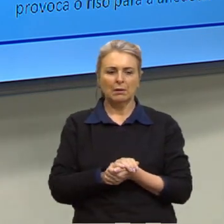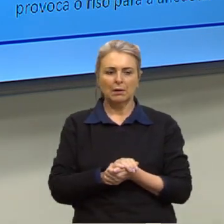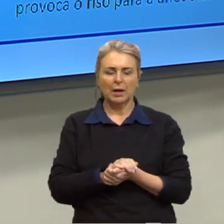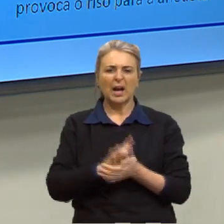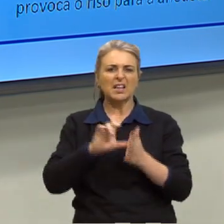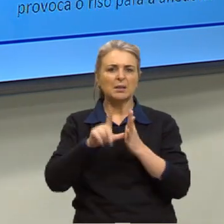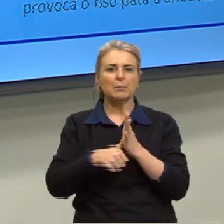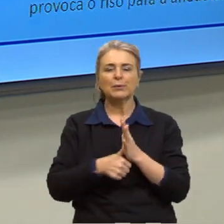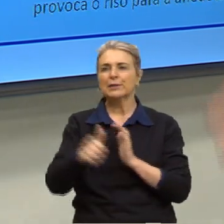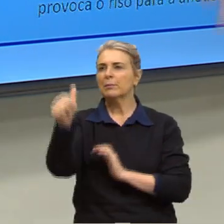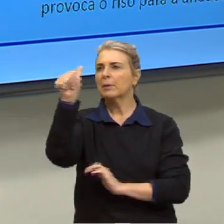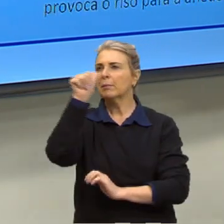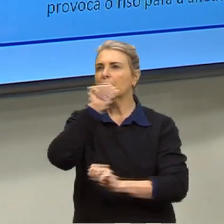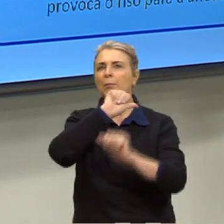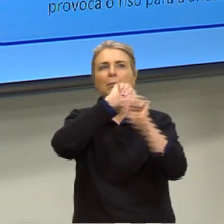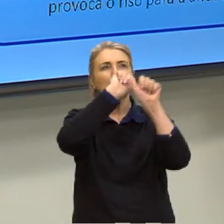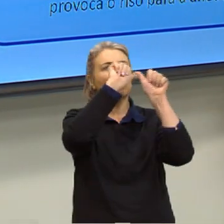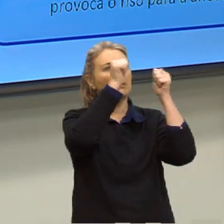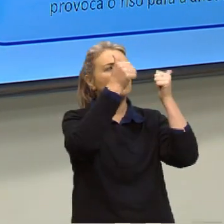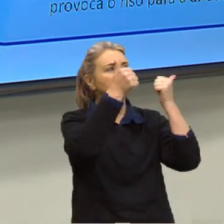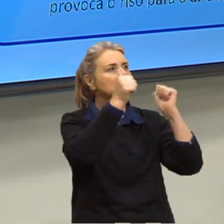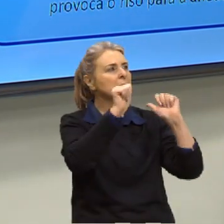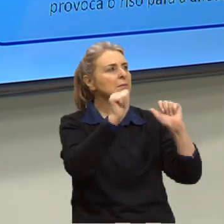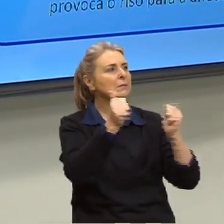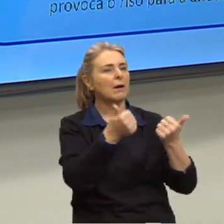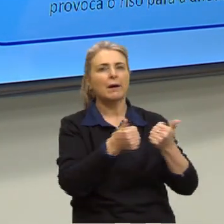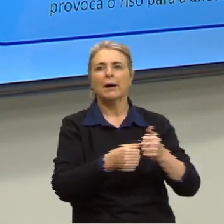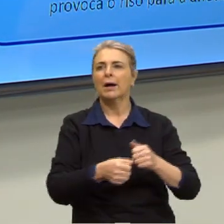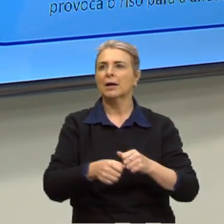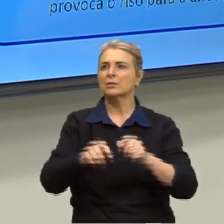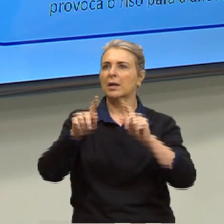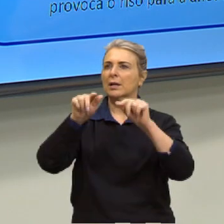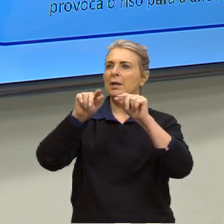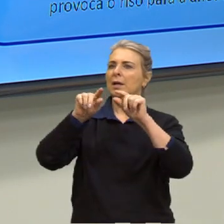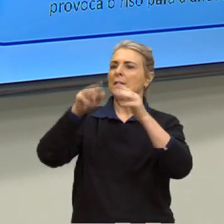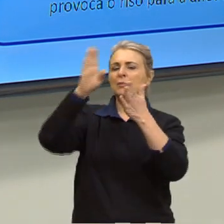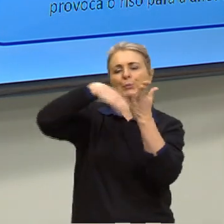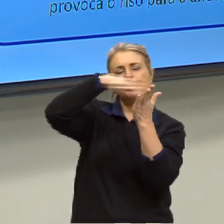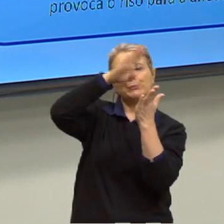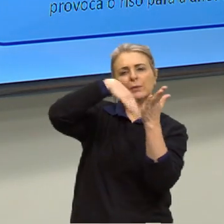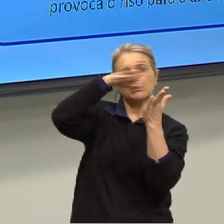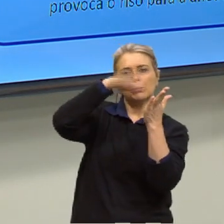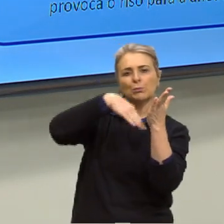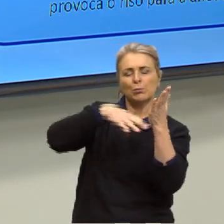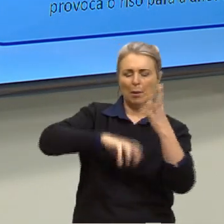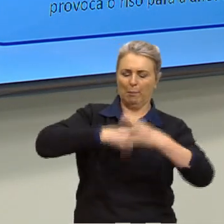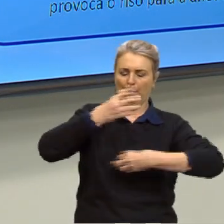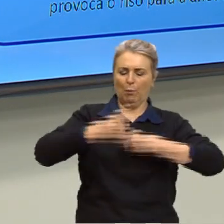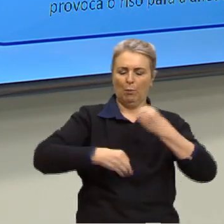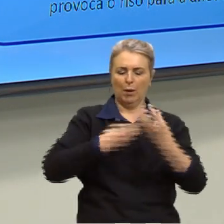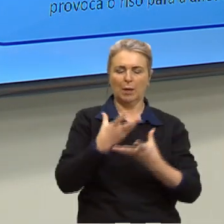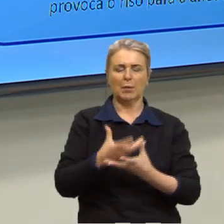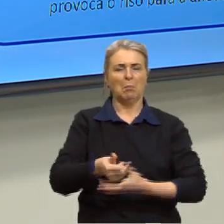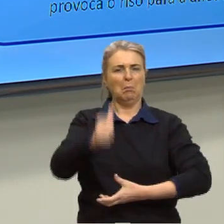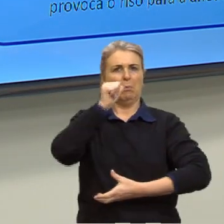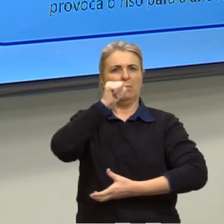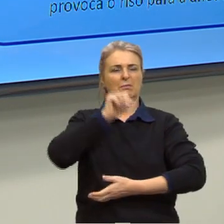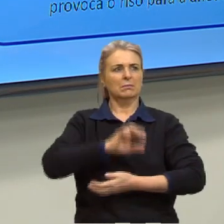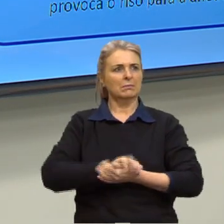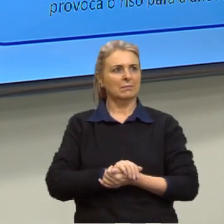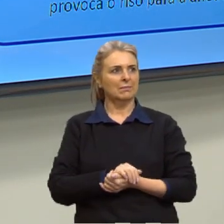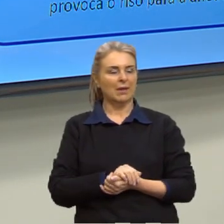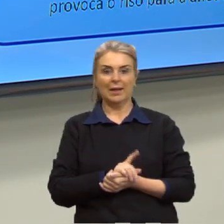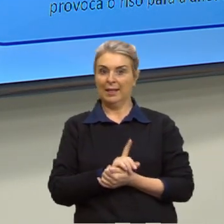paisagens, ele bebeu quadros de artistas, ele bebeu poemas. E ali era essa